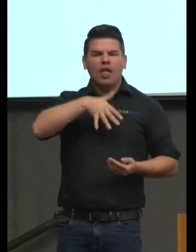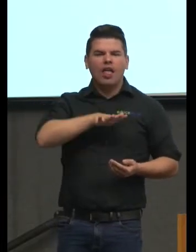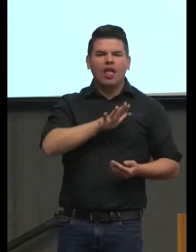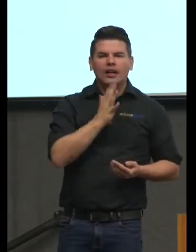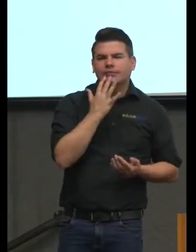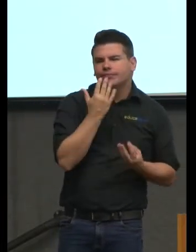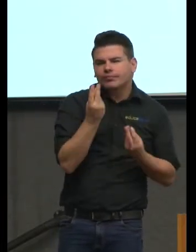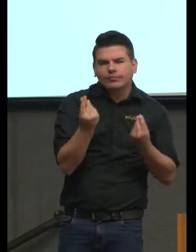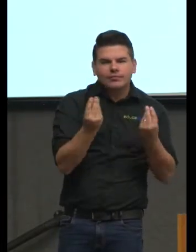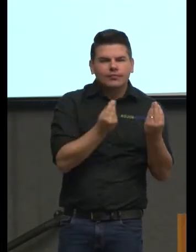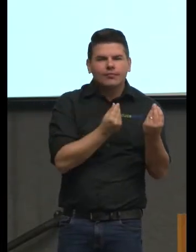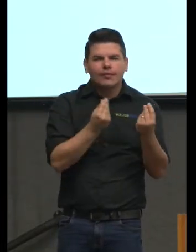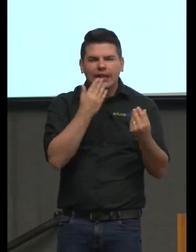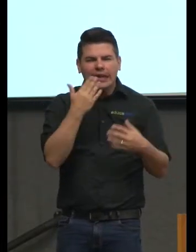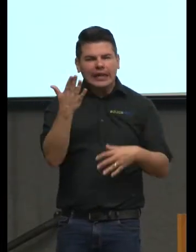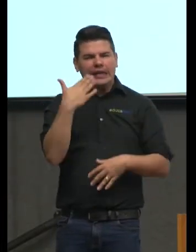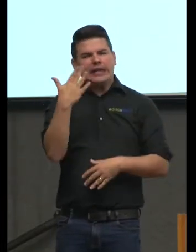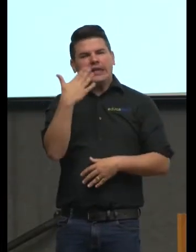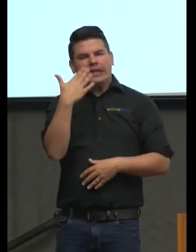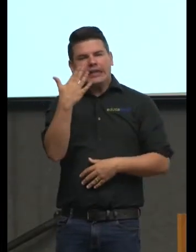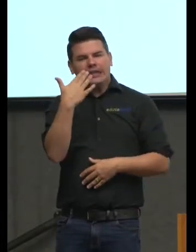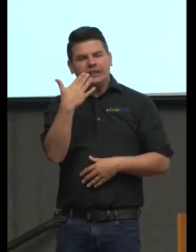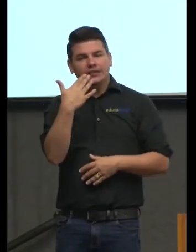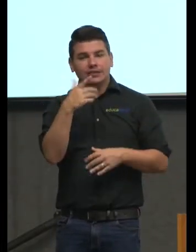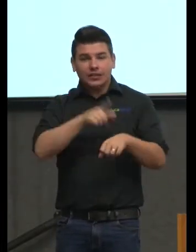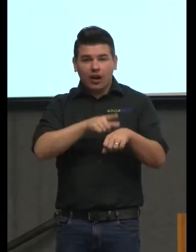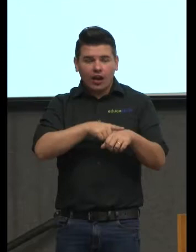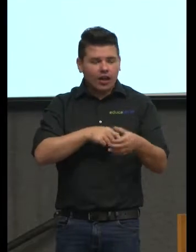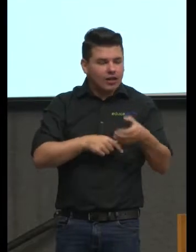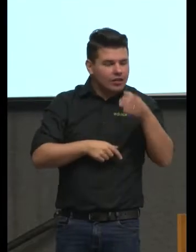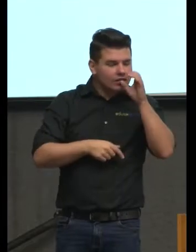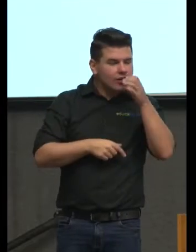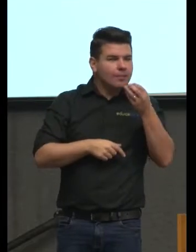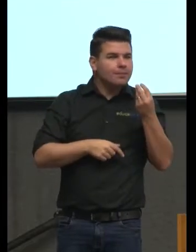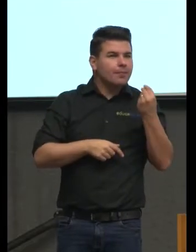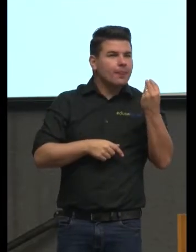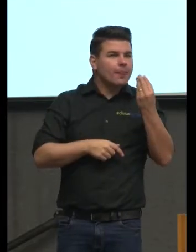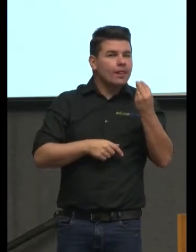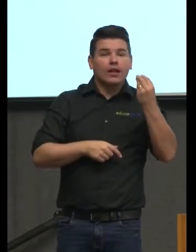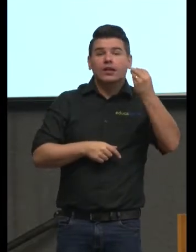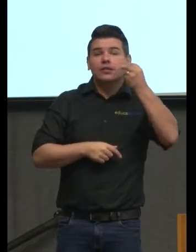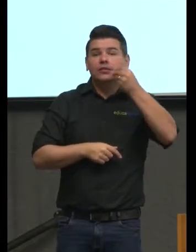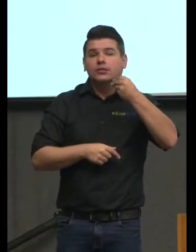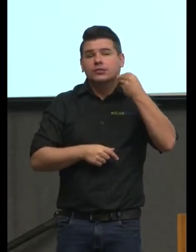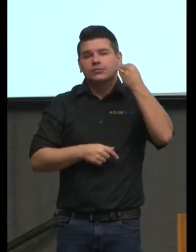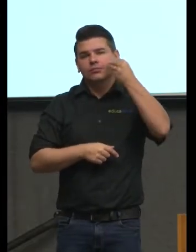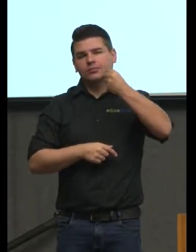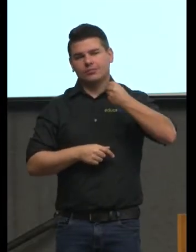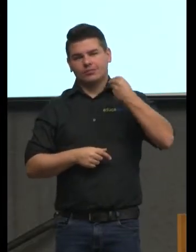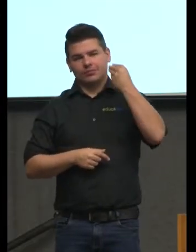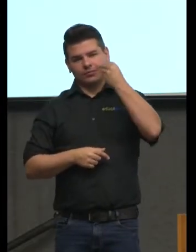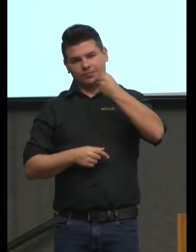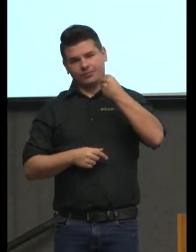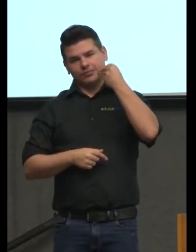elas em comendo em bebendo elas podem sentir é